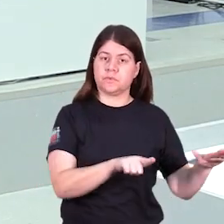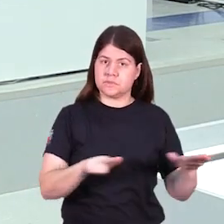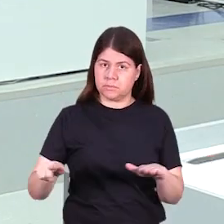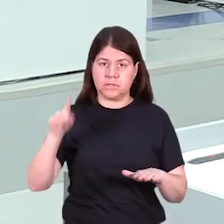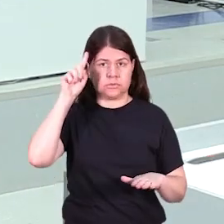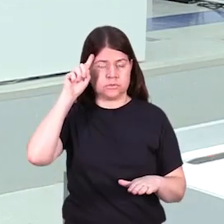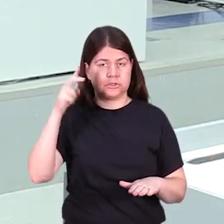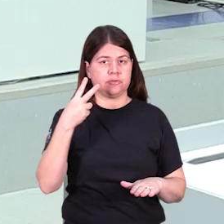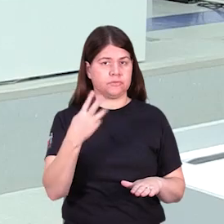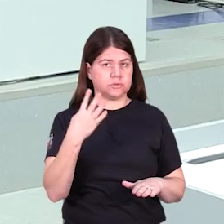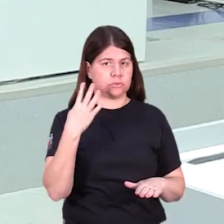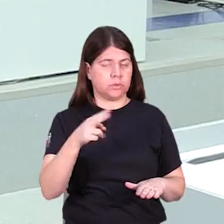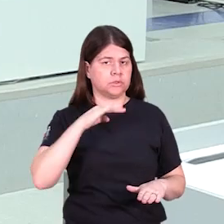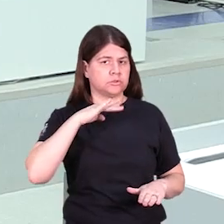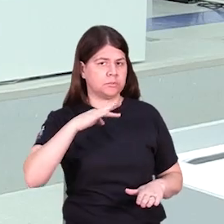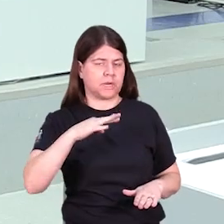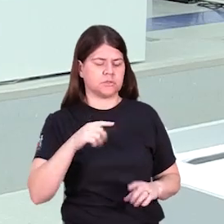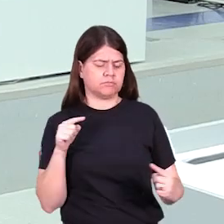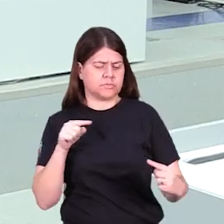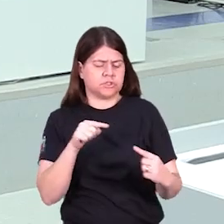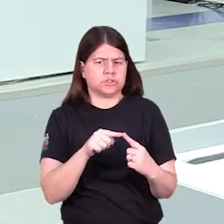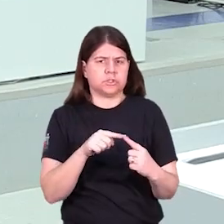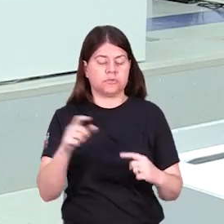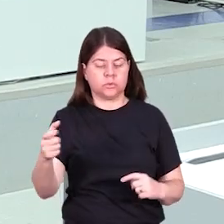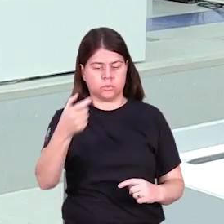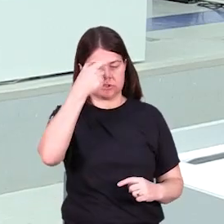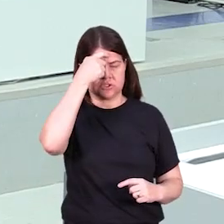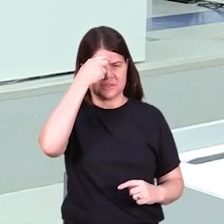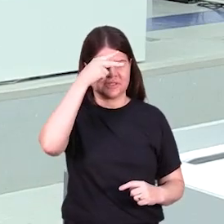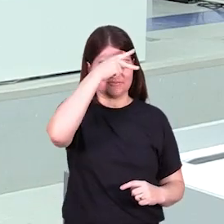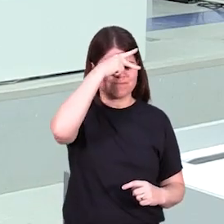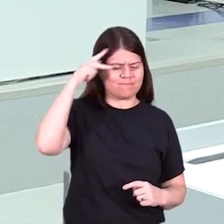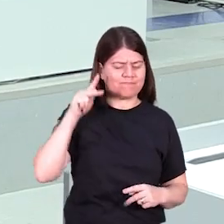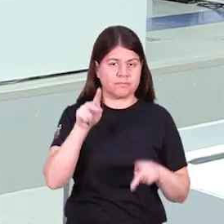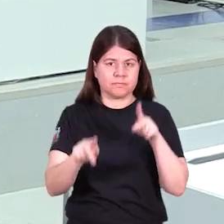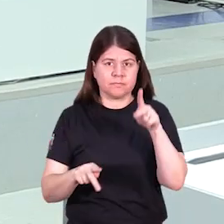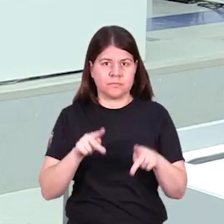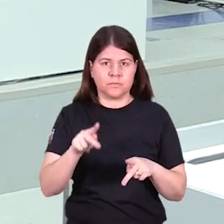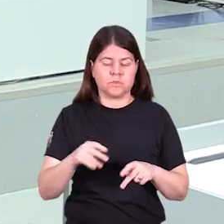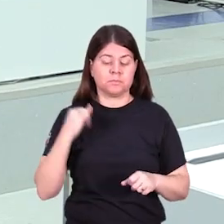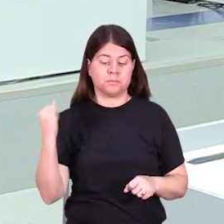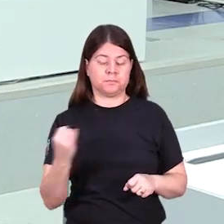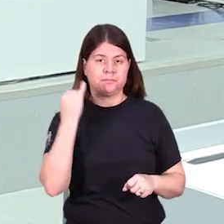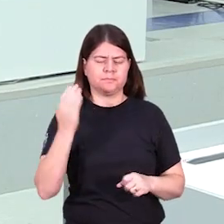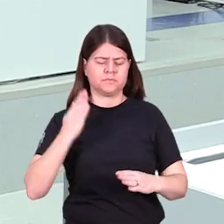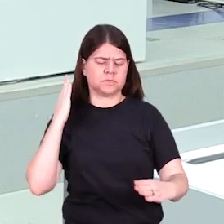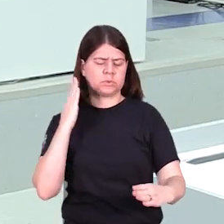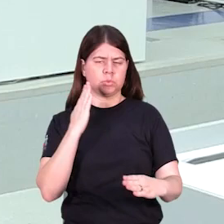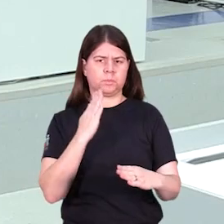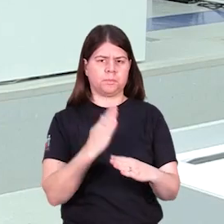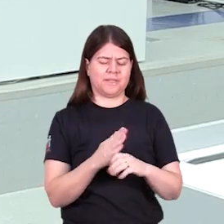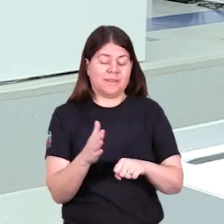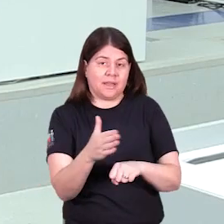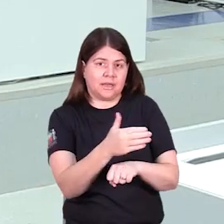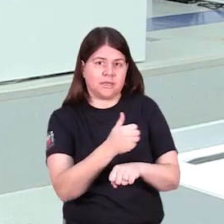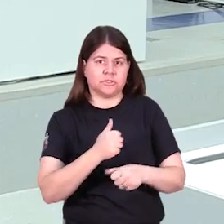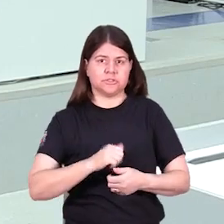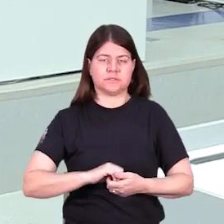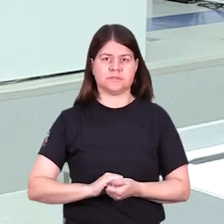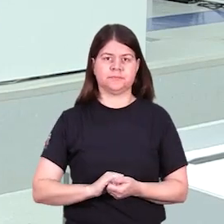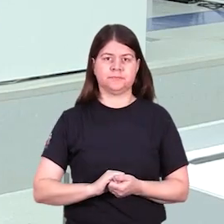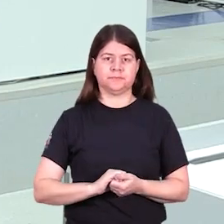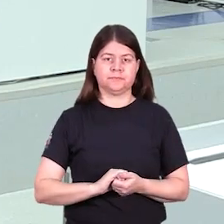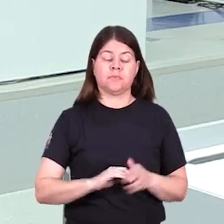Tuberculose na semana do dia 24 de março, com o objetivo de conscientizar a população sobre a importância do